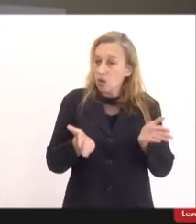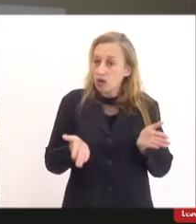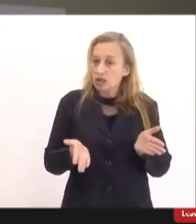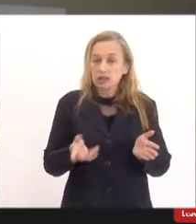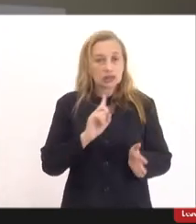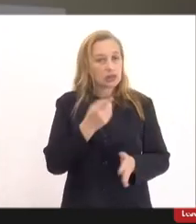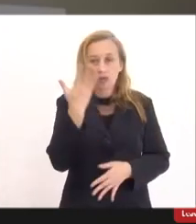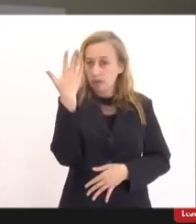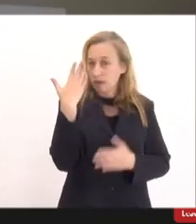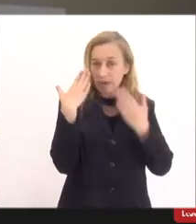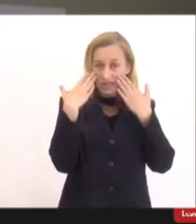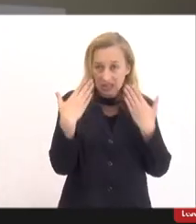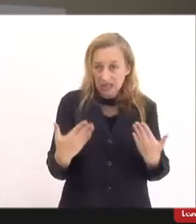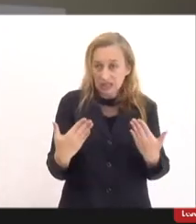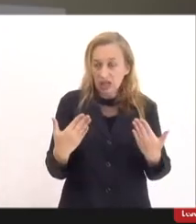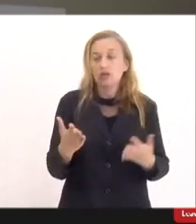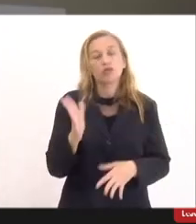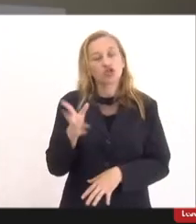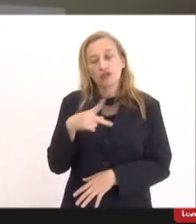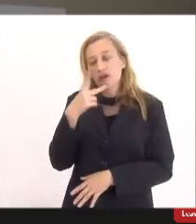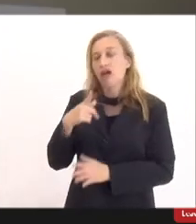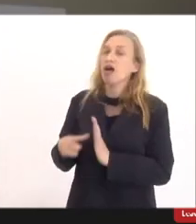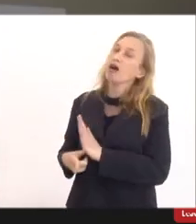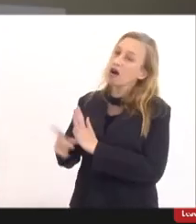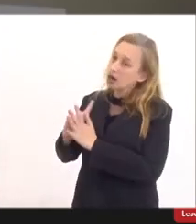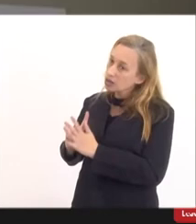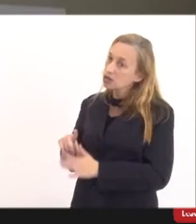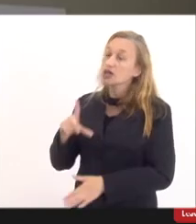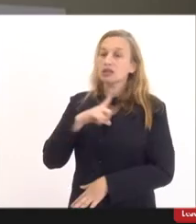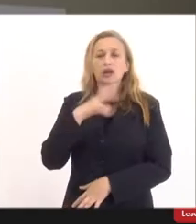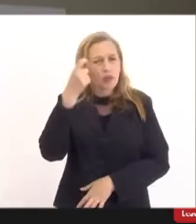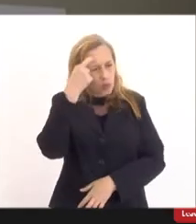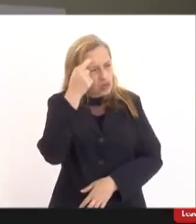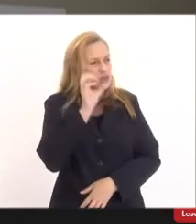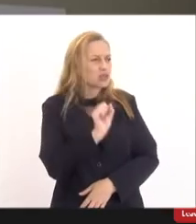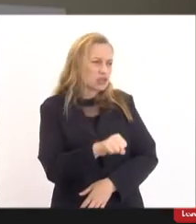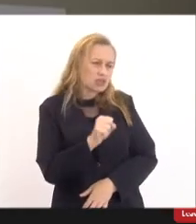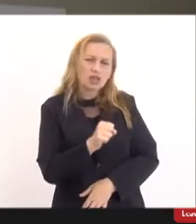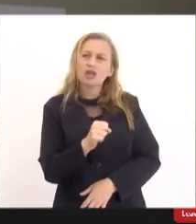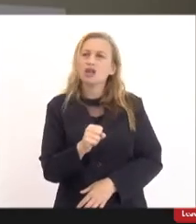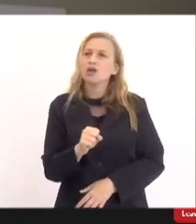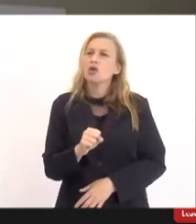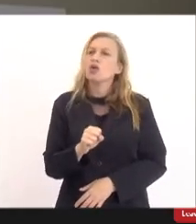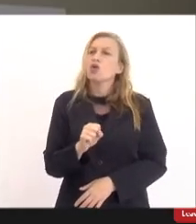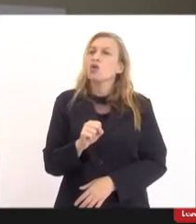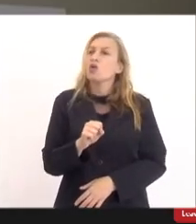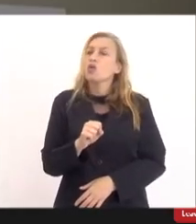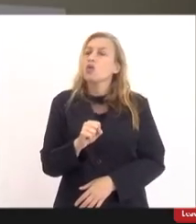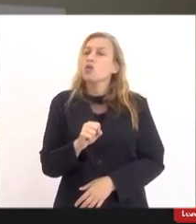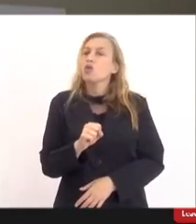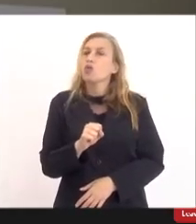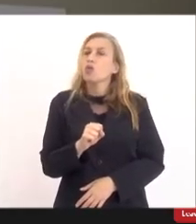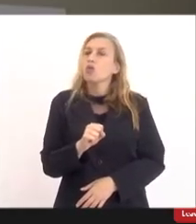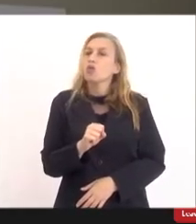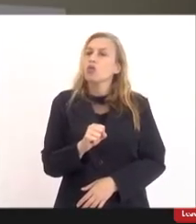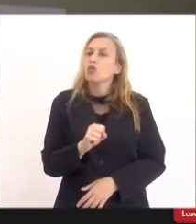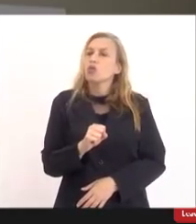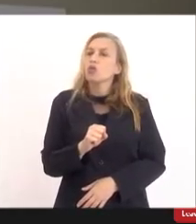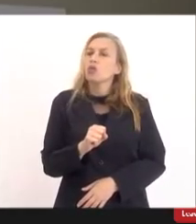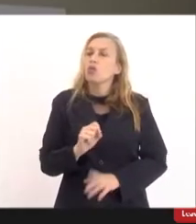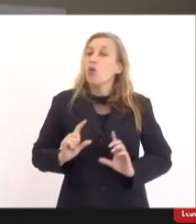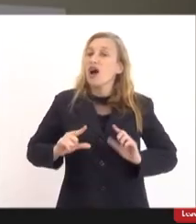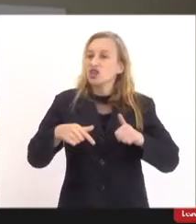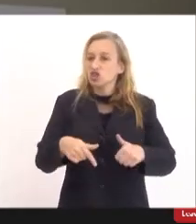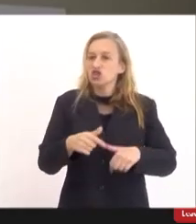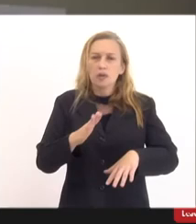não ser apresentado, como eu falei anteriormente, nós temos a plena consciência de que a linha de ação